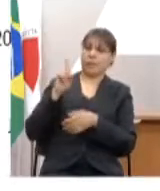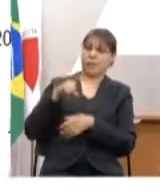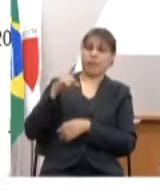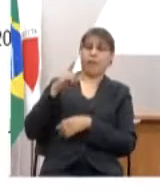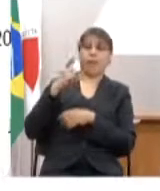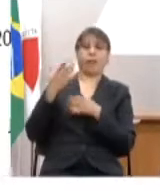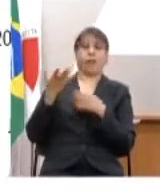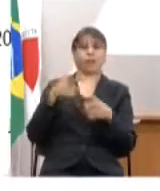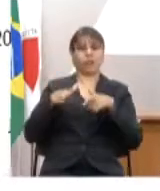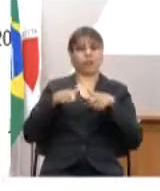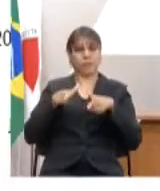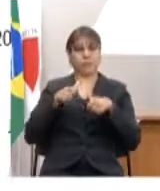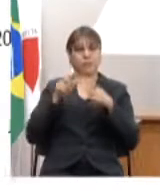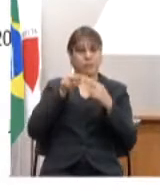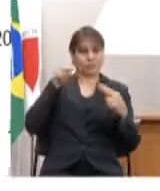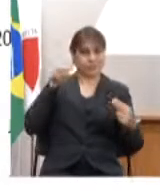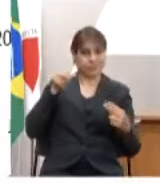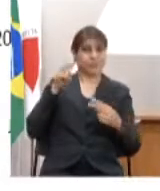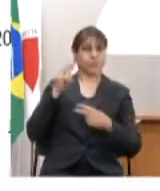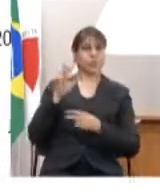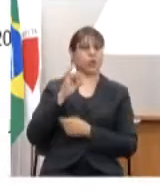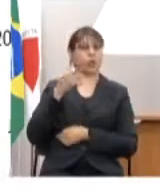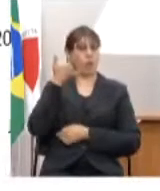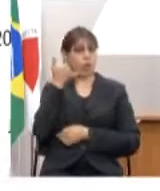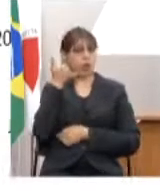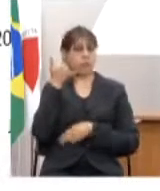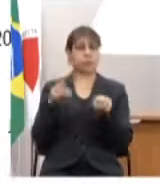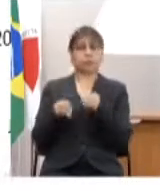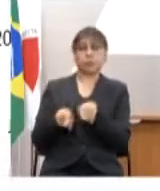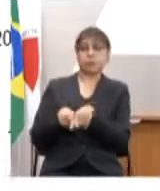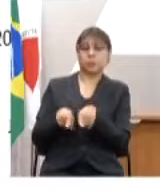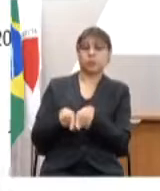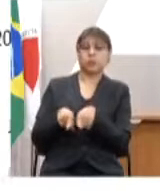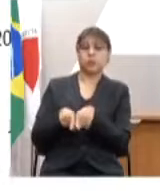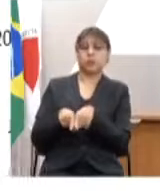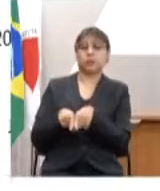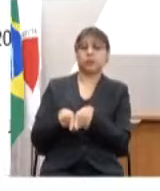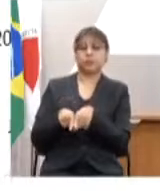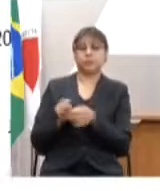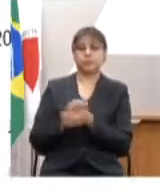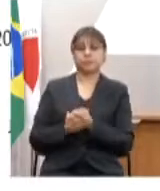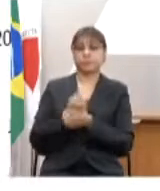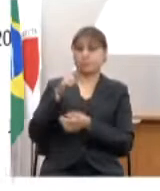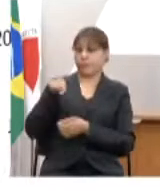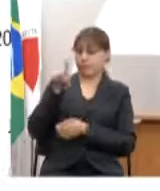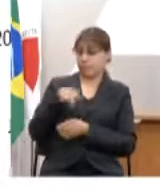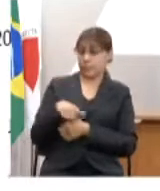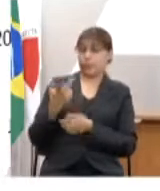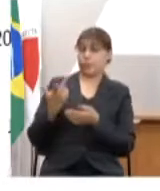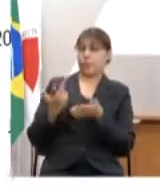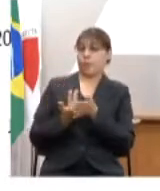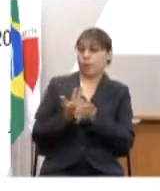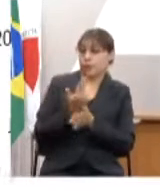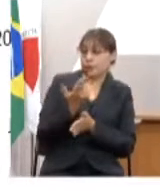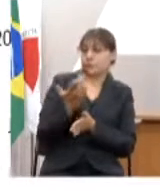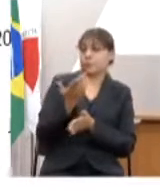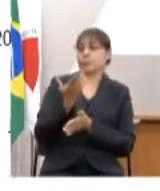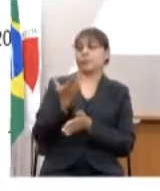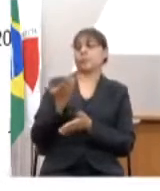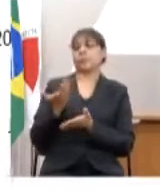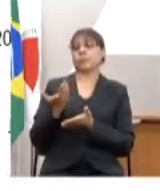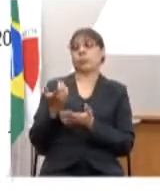orientando o teletrabalho no âmbito do Estado a deliberação que suspendeu consultas exames e cirurgias a